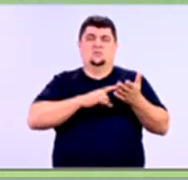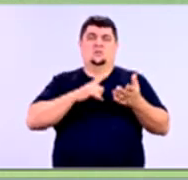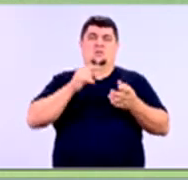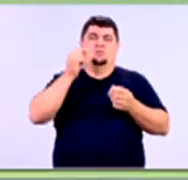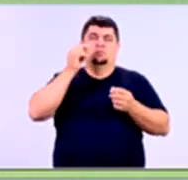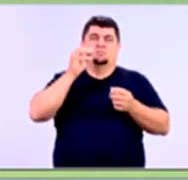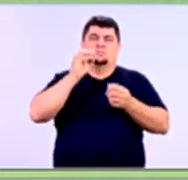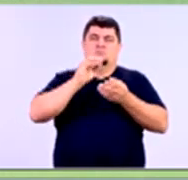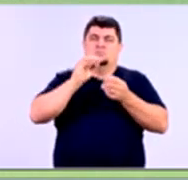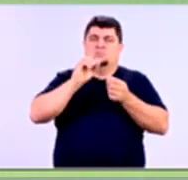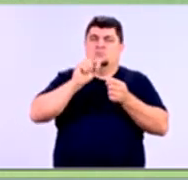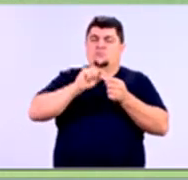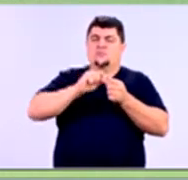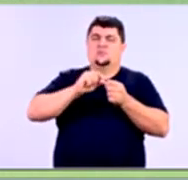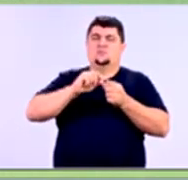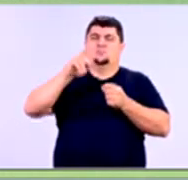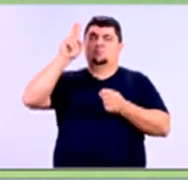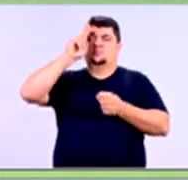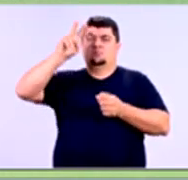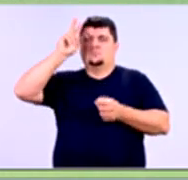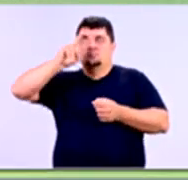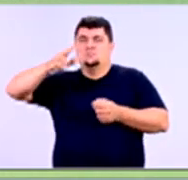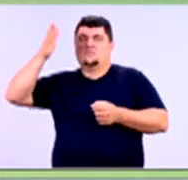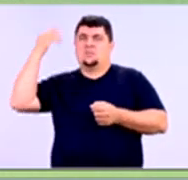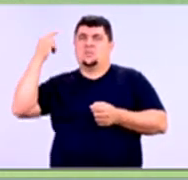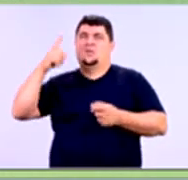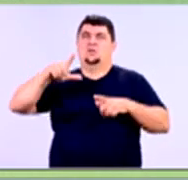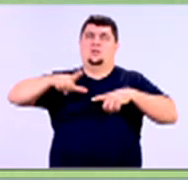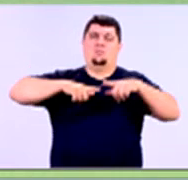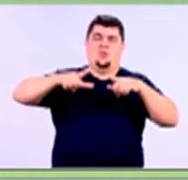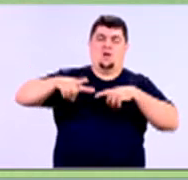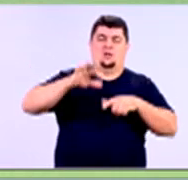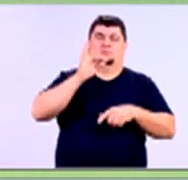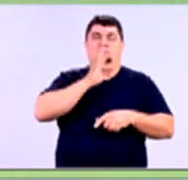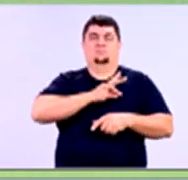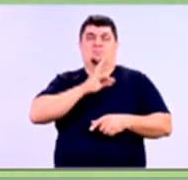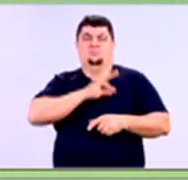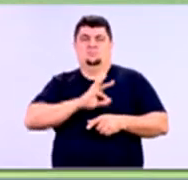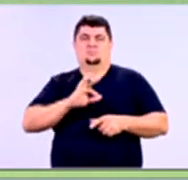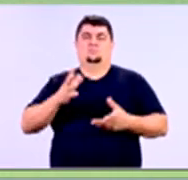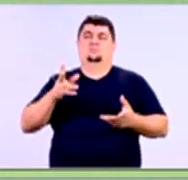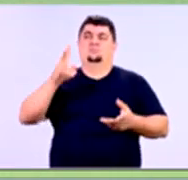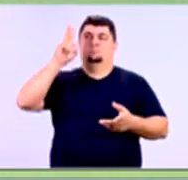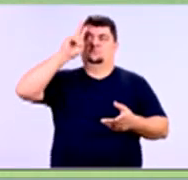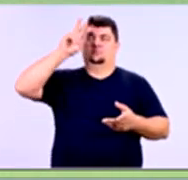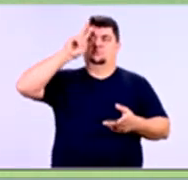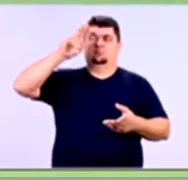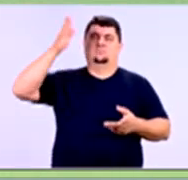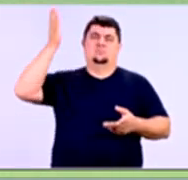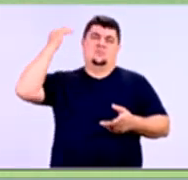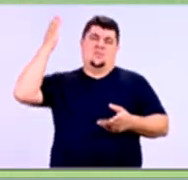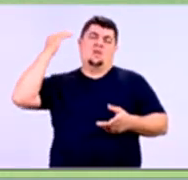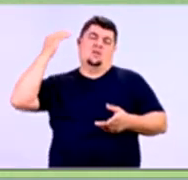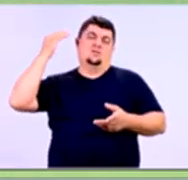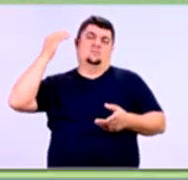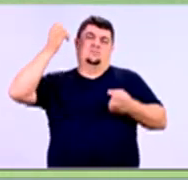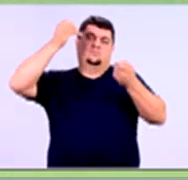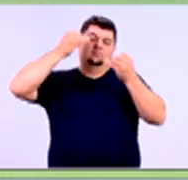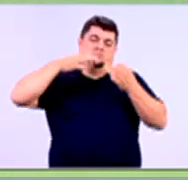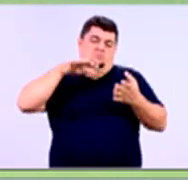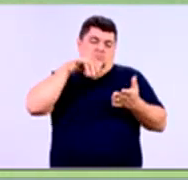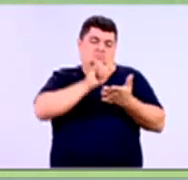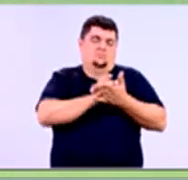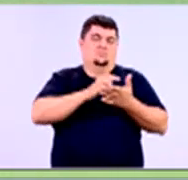análise crítica para identificar, por exemplo, o histórico do seu cliente,